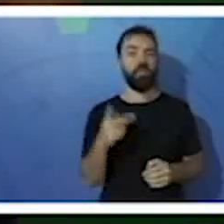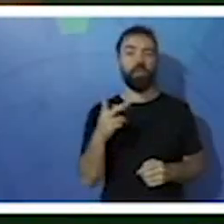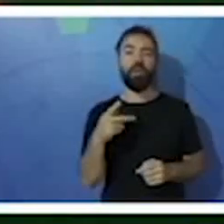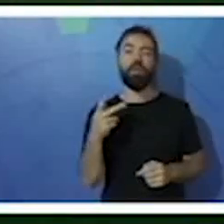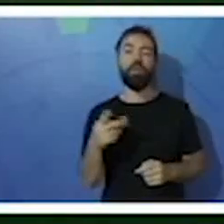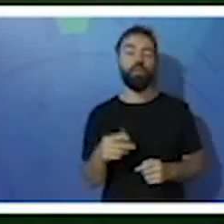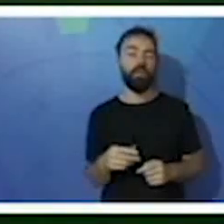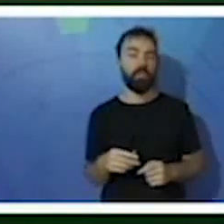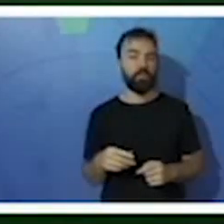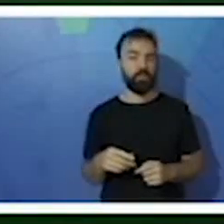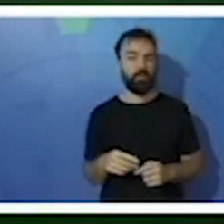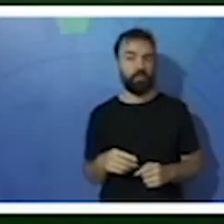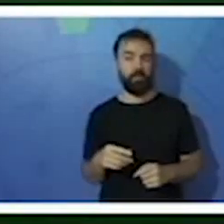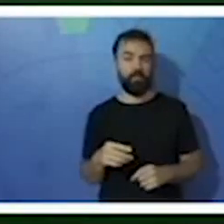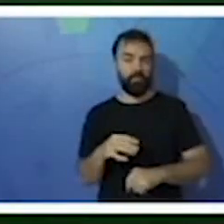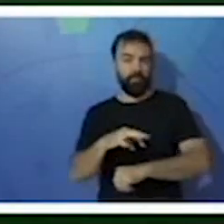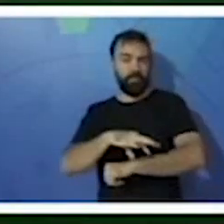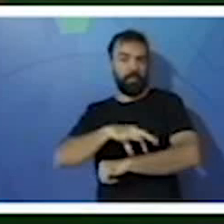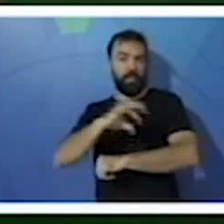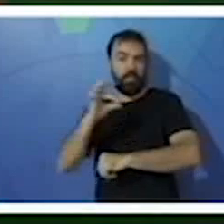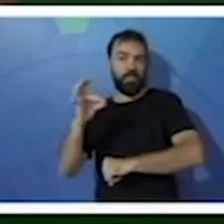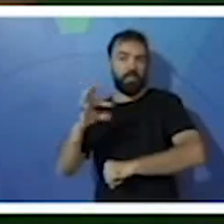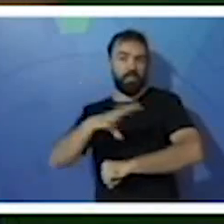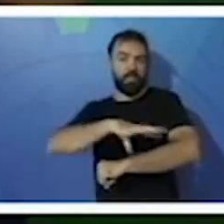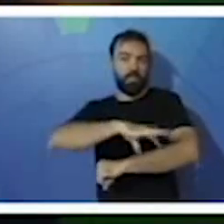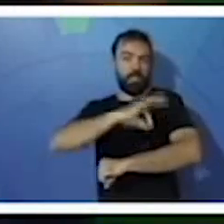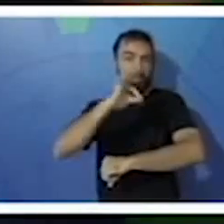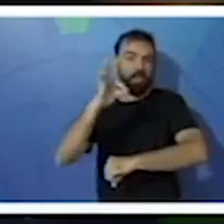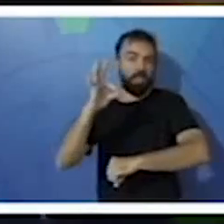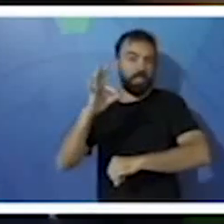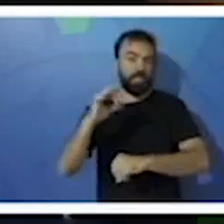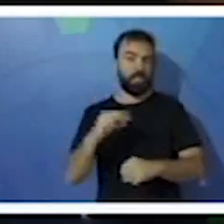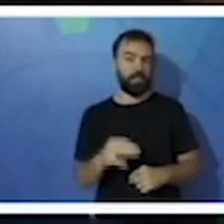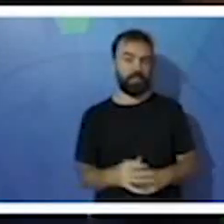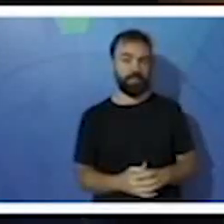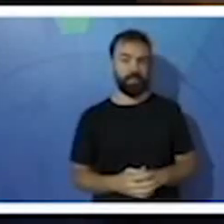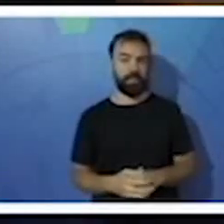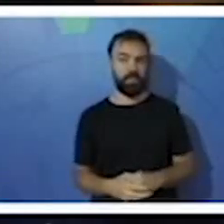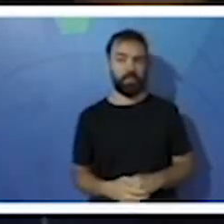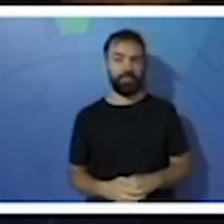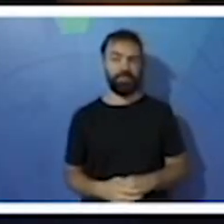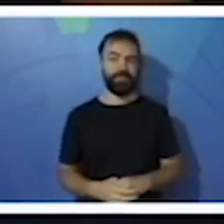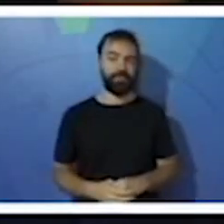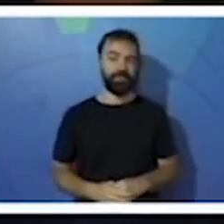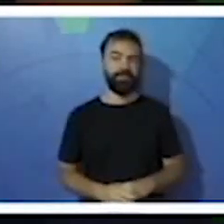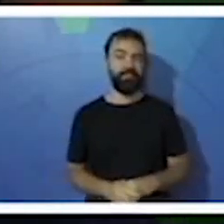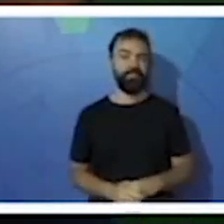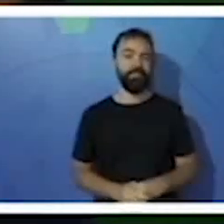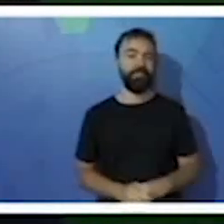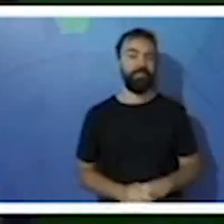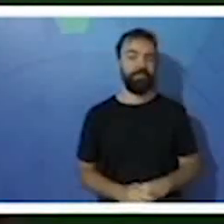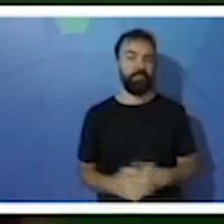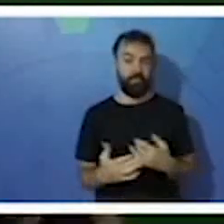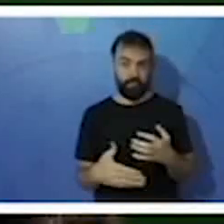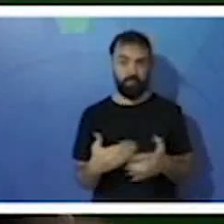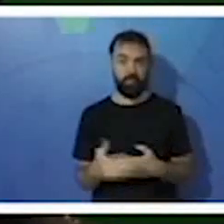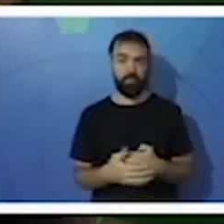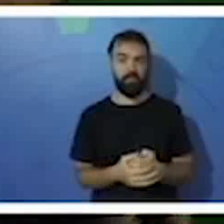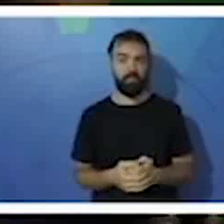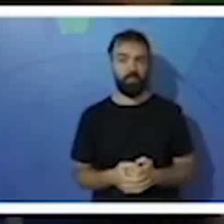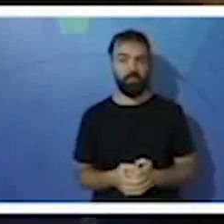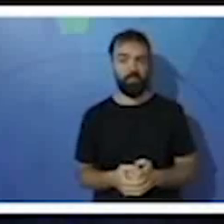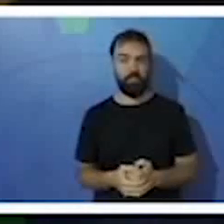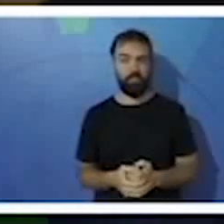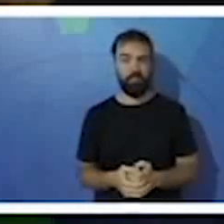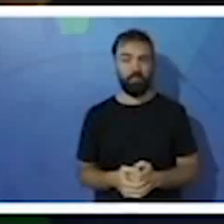adaptação, sobre as penas. A adaptação das aves, as penas. Continuando a